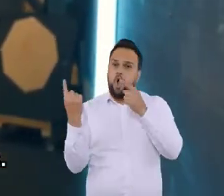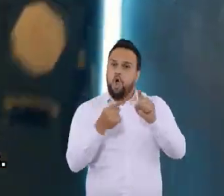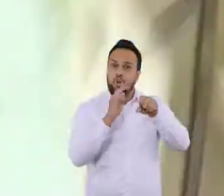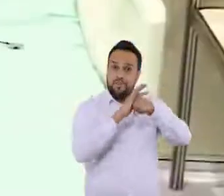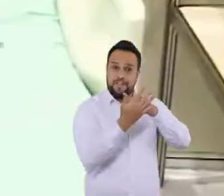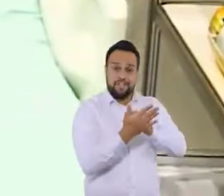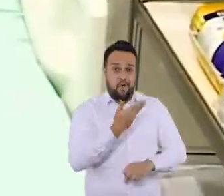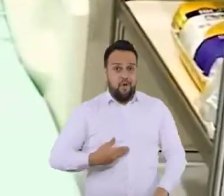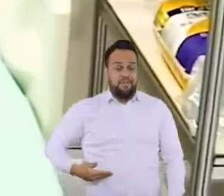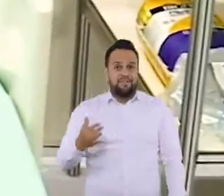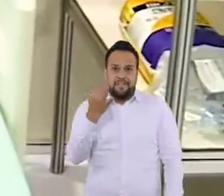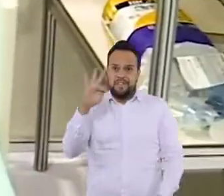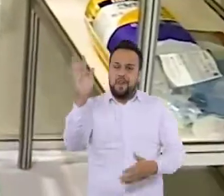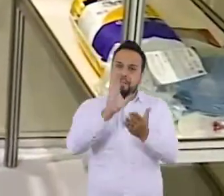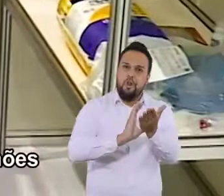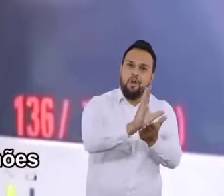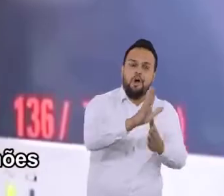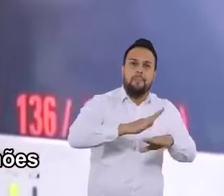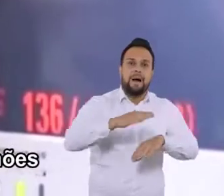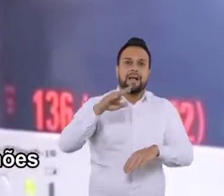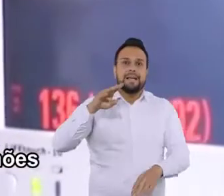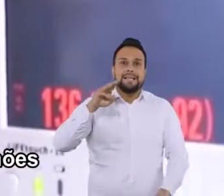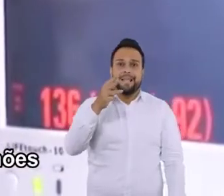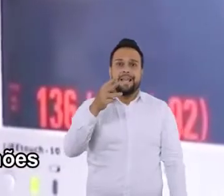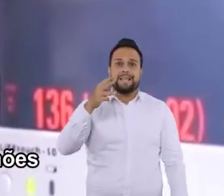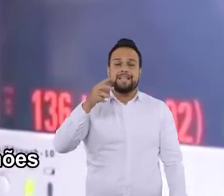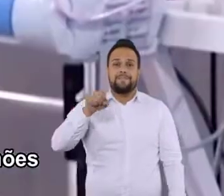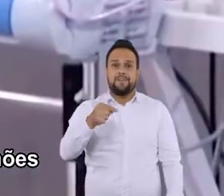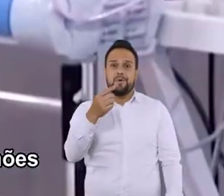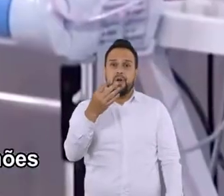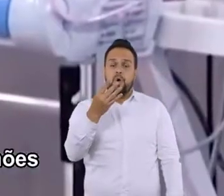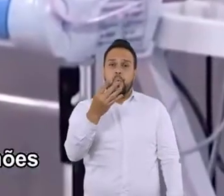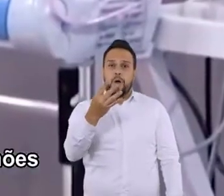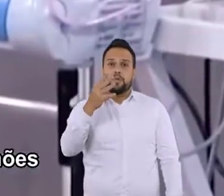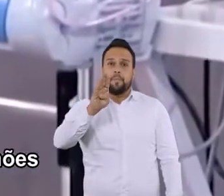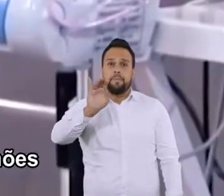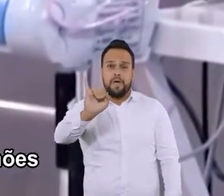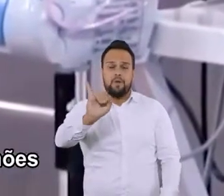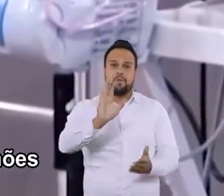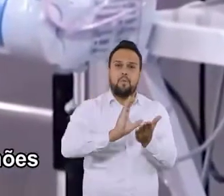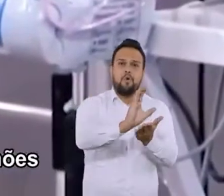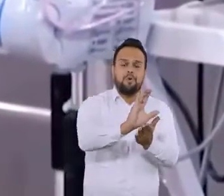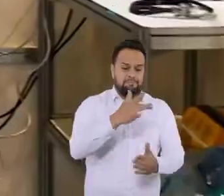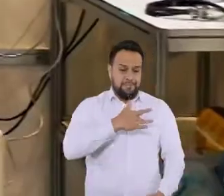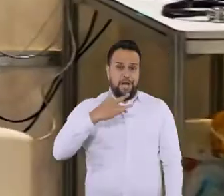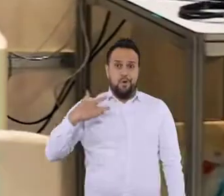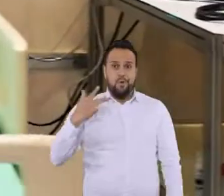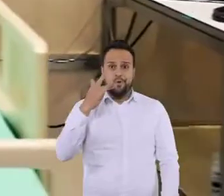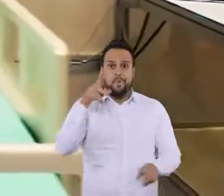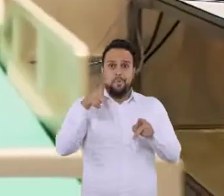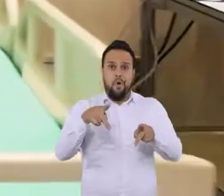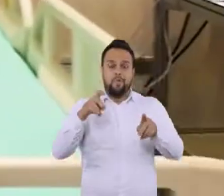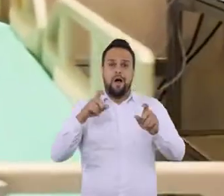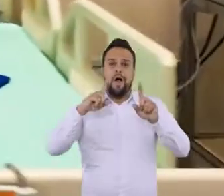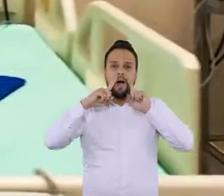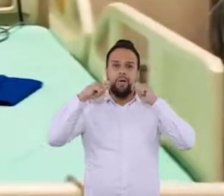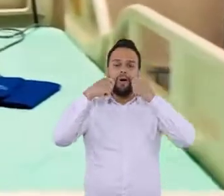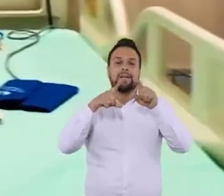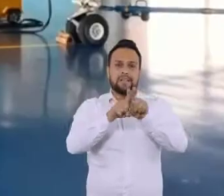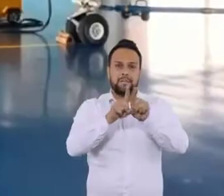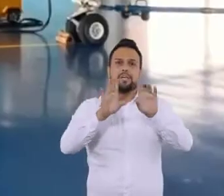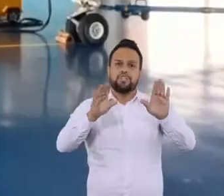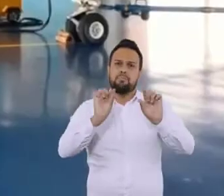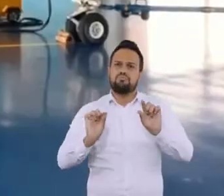profissionais. No combate à Covid-19, o governo federal enviou mais de 3,4 bilhões para investir na saúde dos